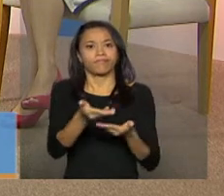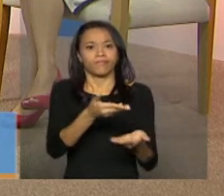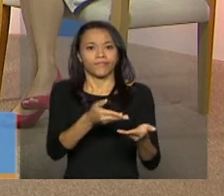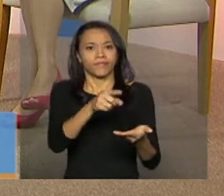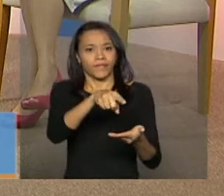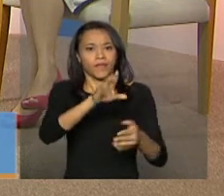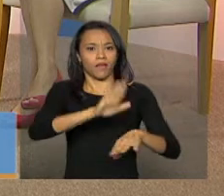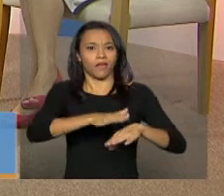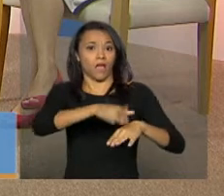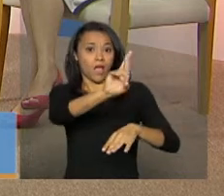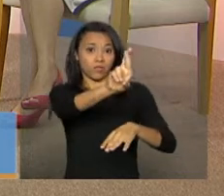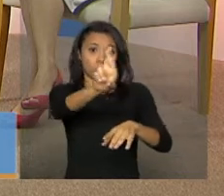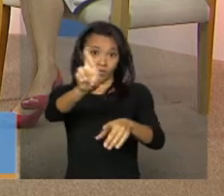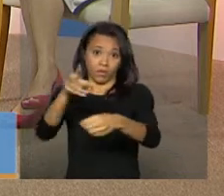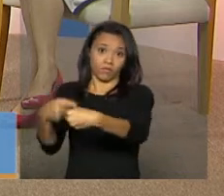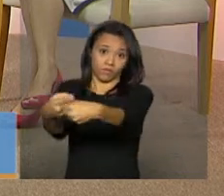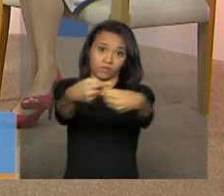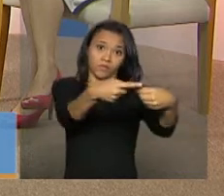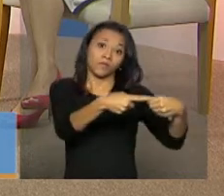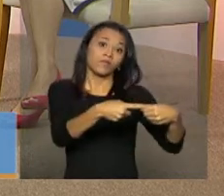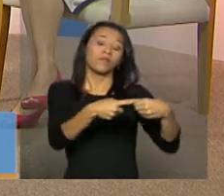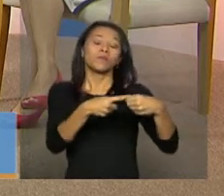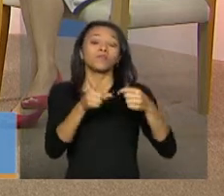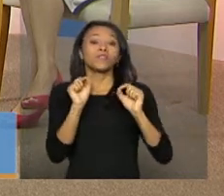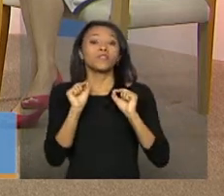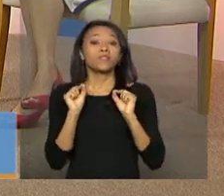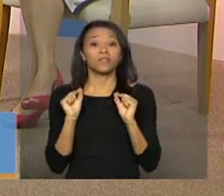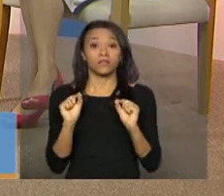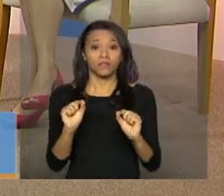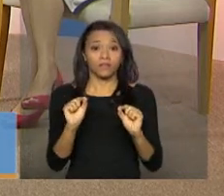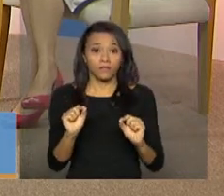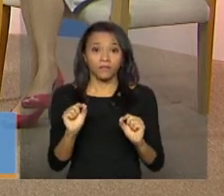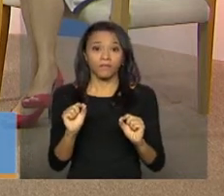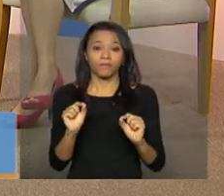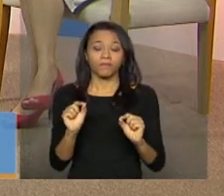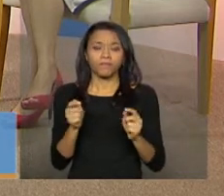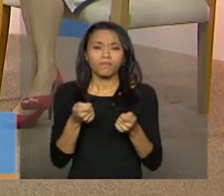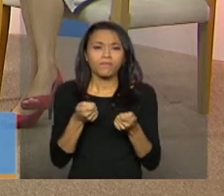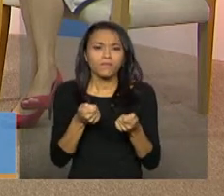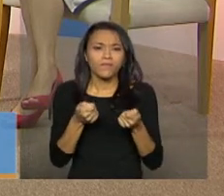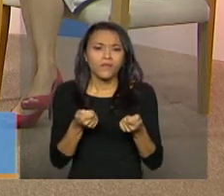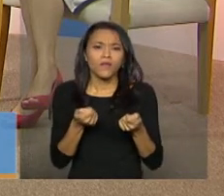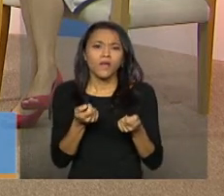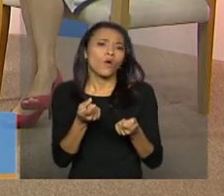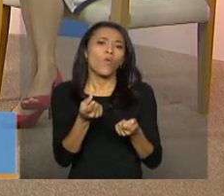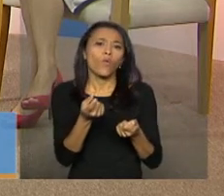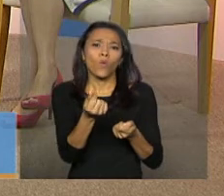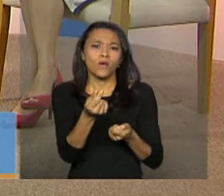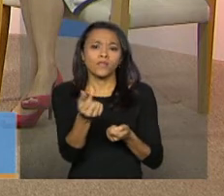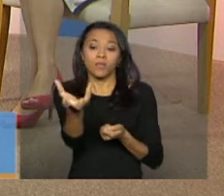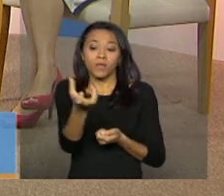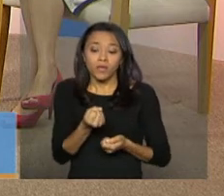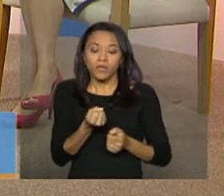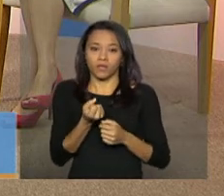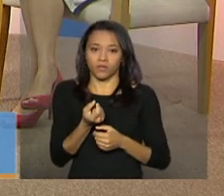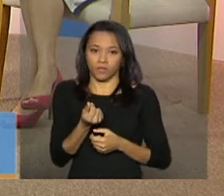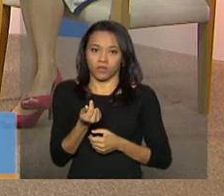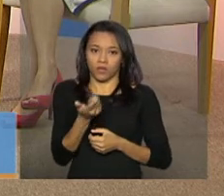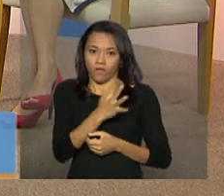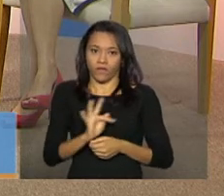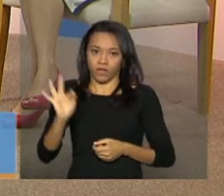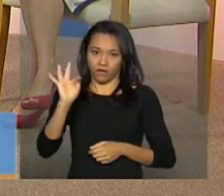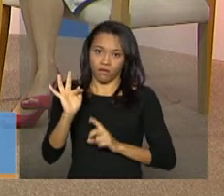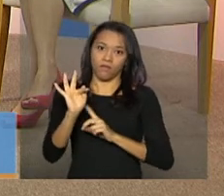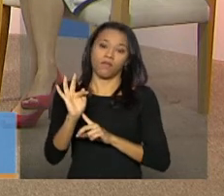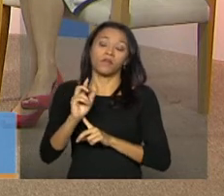clara, mas de tentar colocar uma vinculação do quanto que ele recebe do cofinanciamento federal para quanto que ele vai pagar